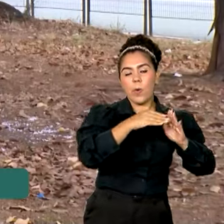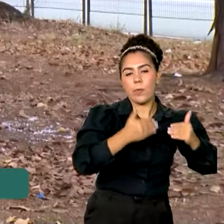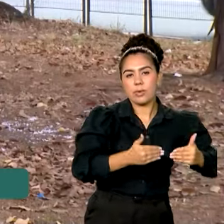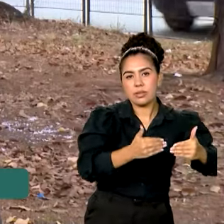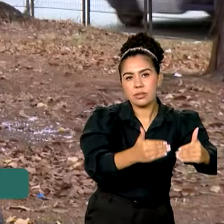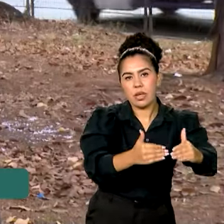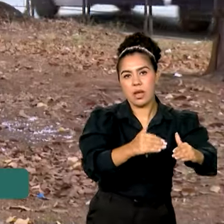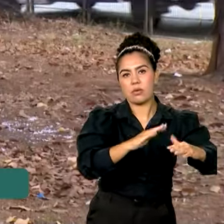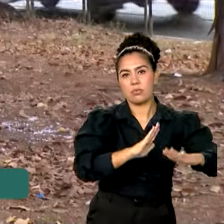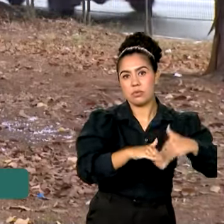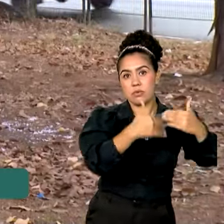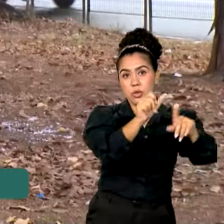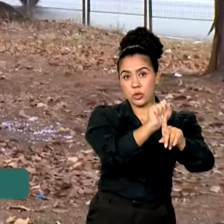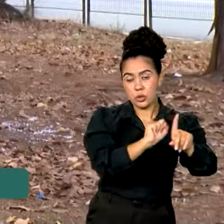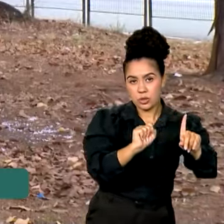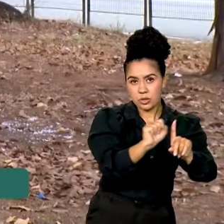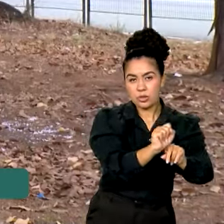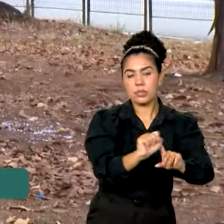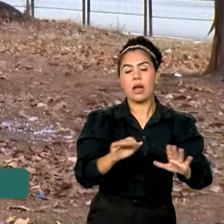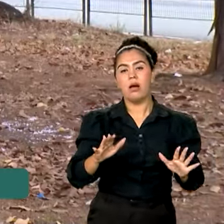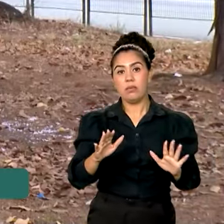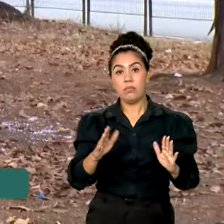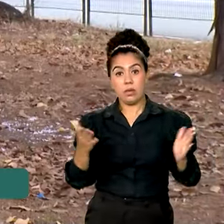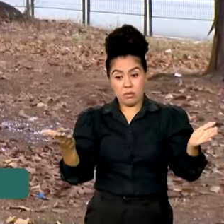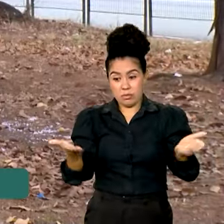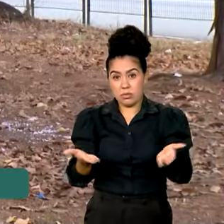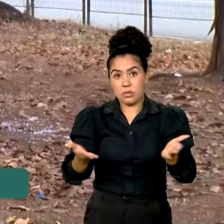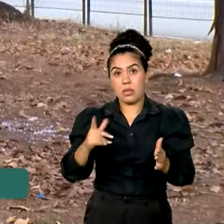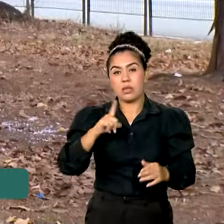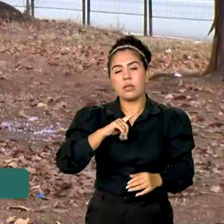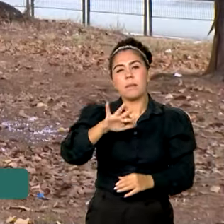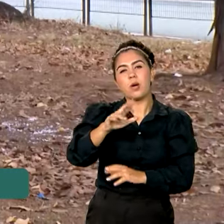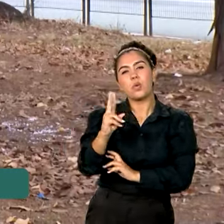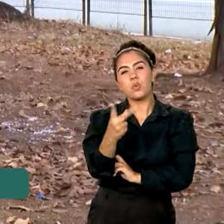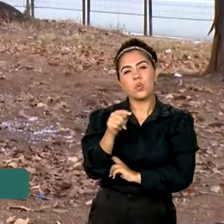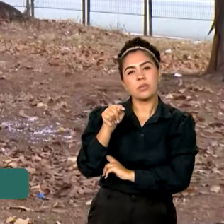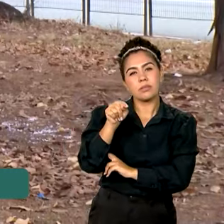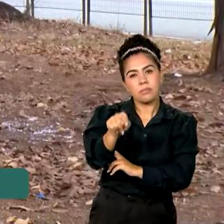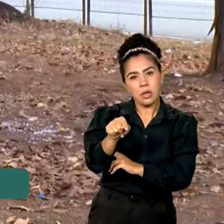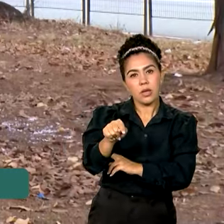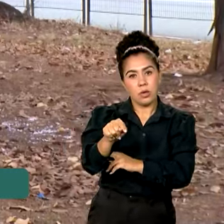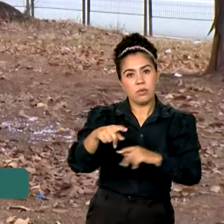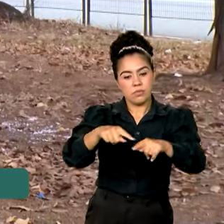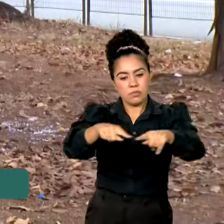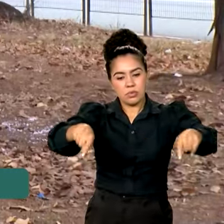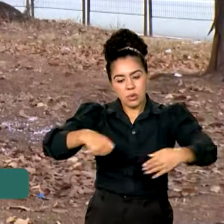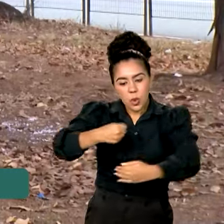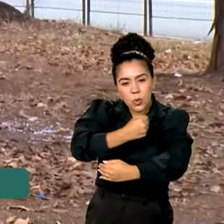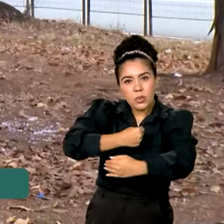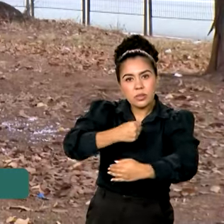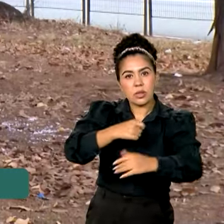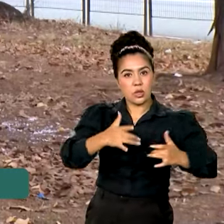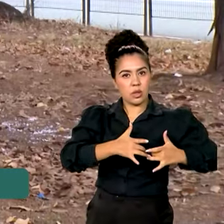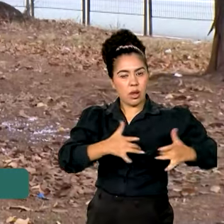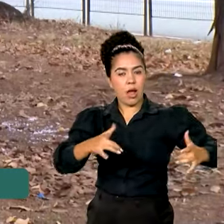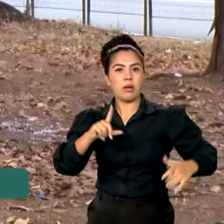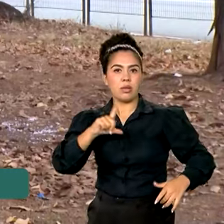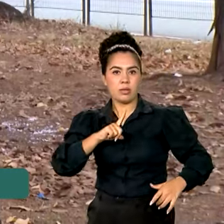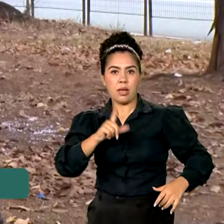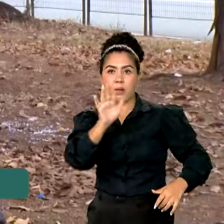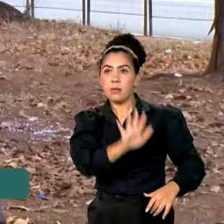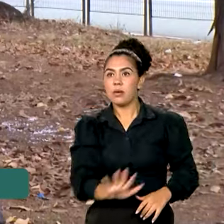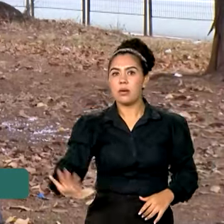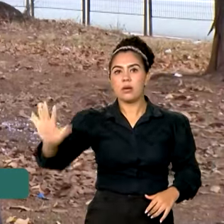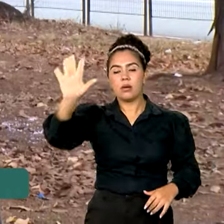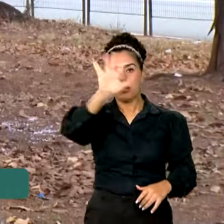Social. Atualmente, mais de duas mil cozinhas solidárias atuam no país. O programa é uma